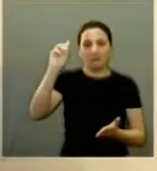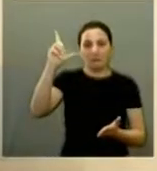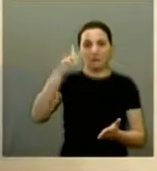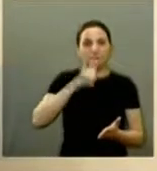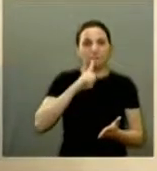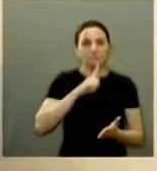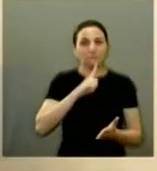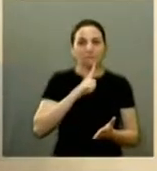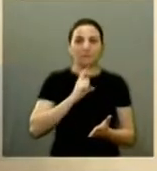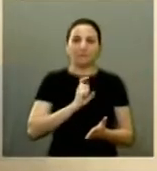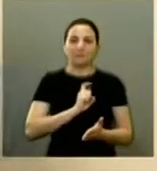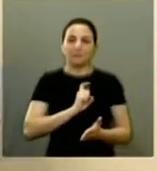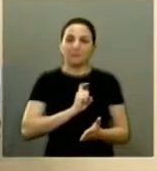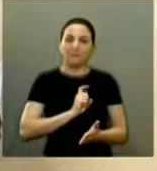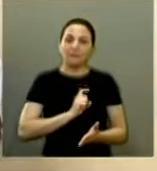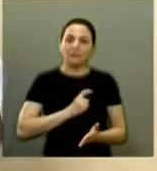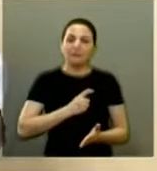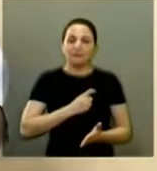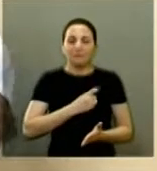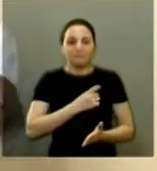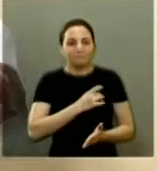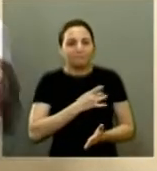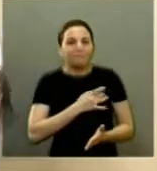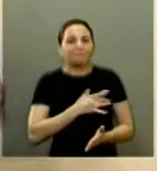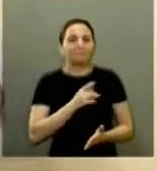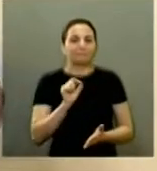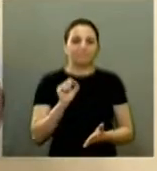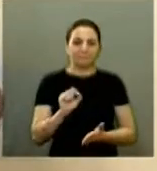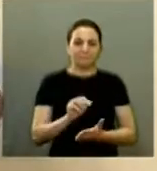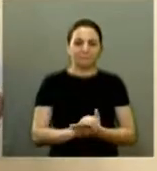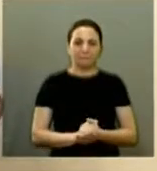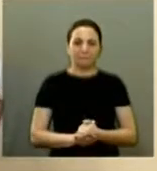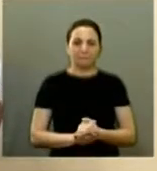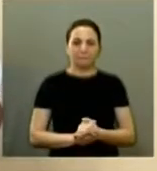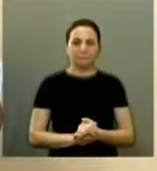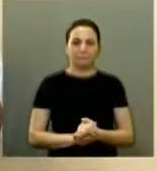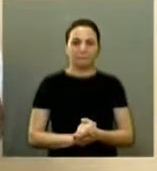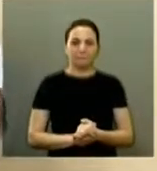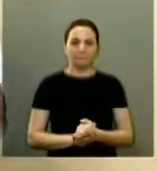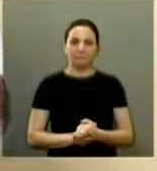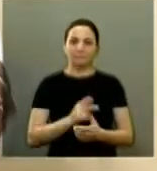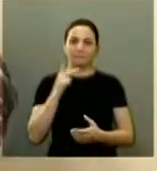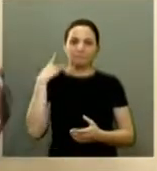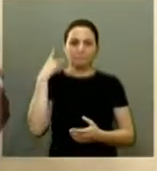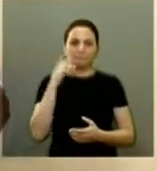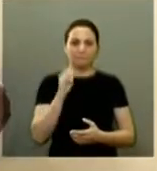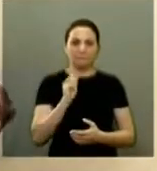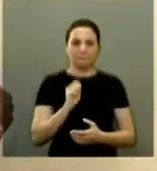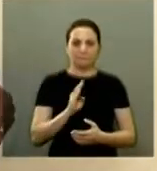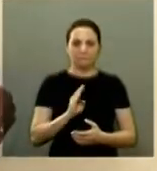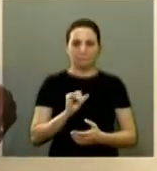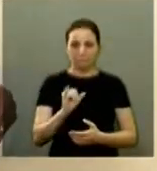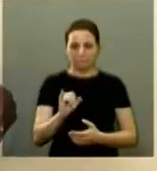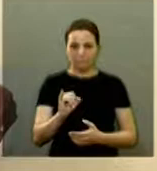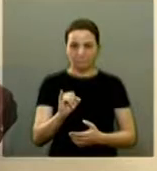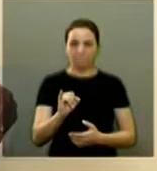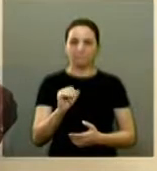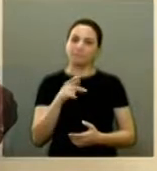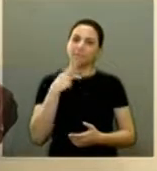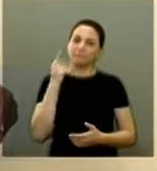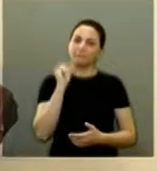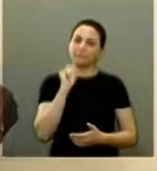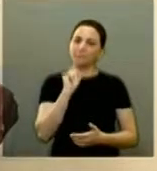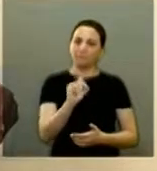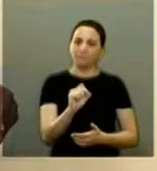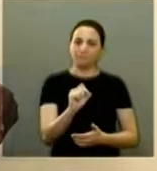piedade que nem o o vereador Aloysio Brás disse em